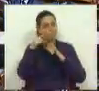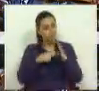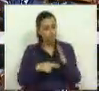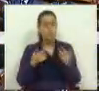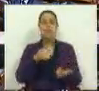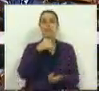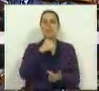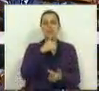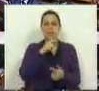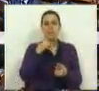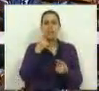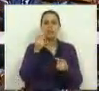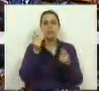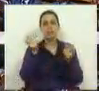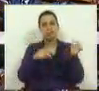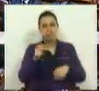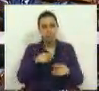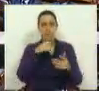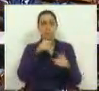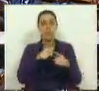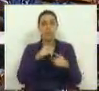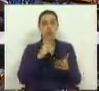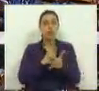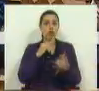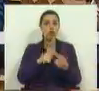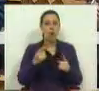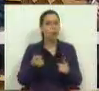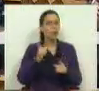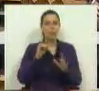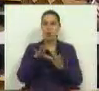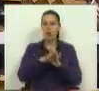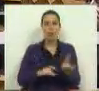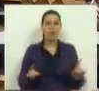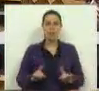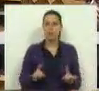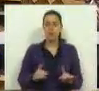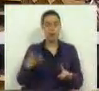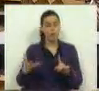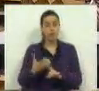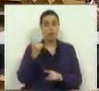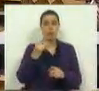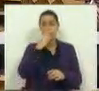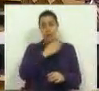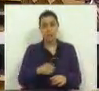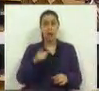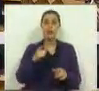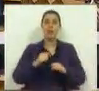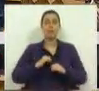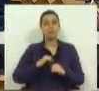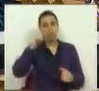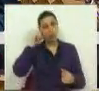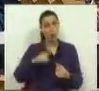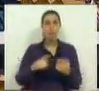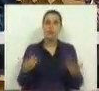medidas pontuais que, por si só, não são condição para conseguir concretizar esses nossos